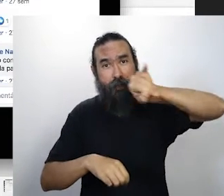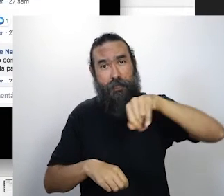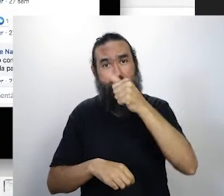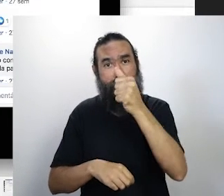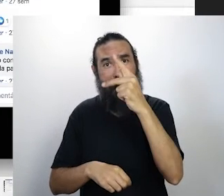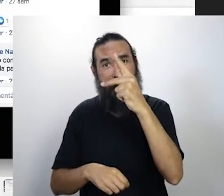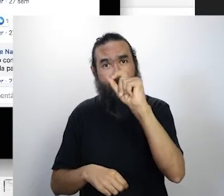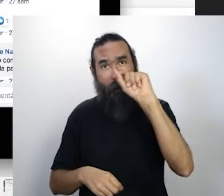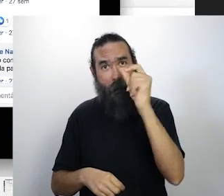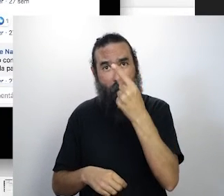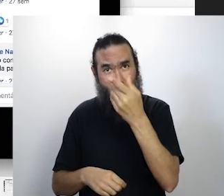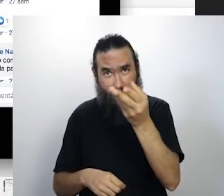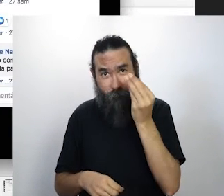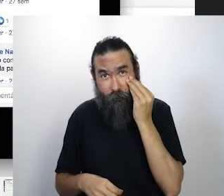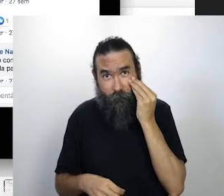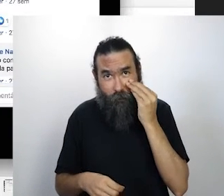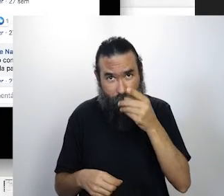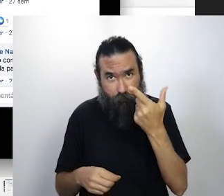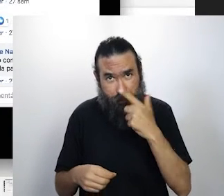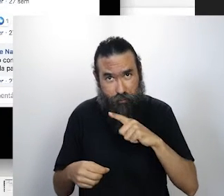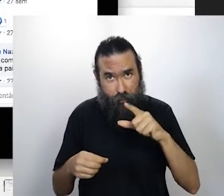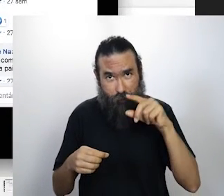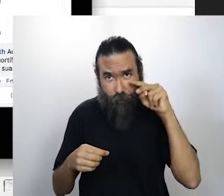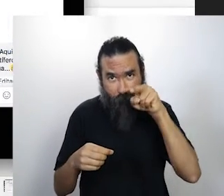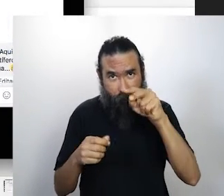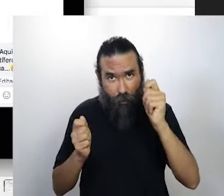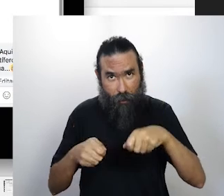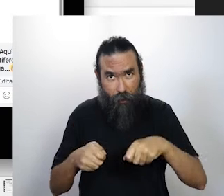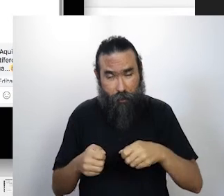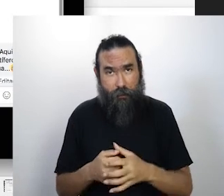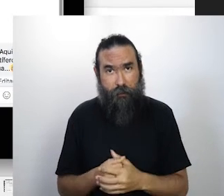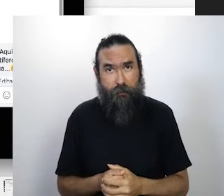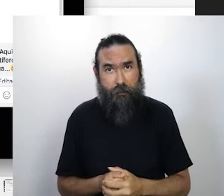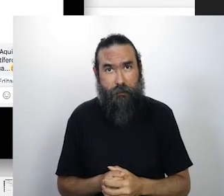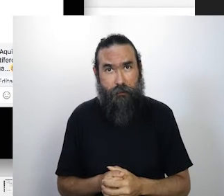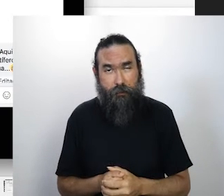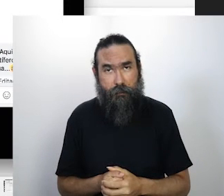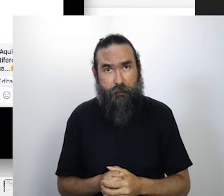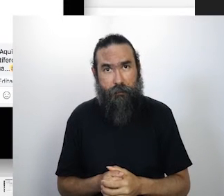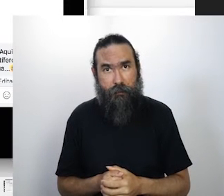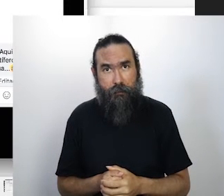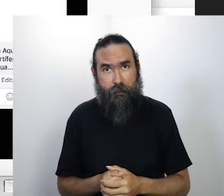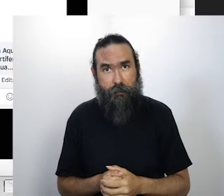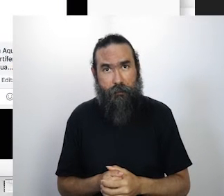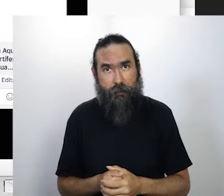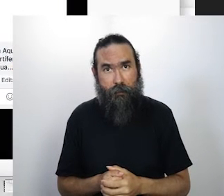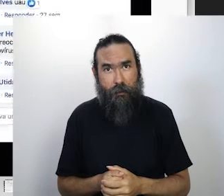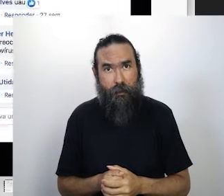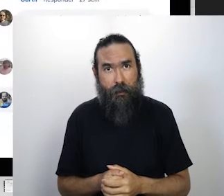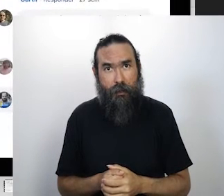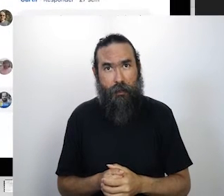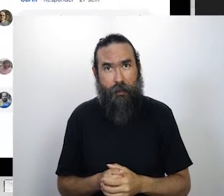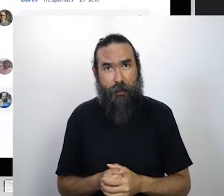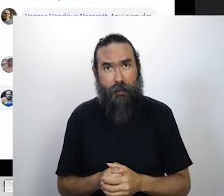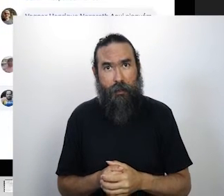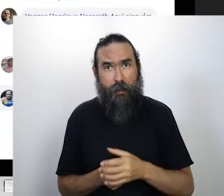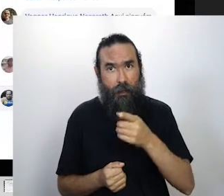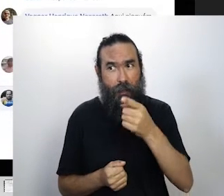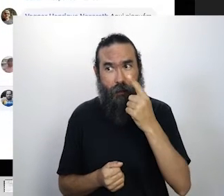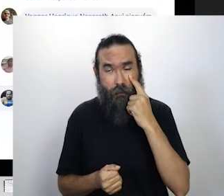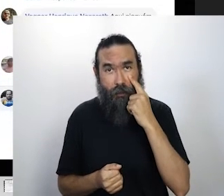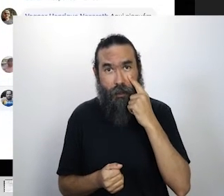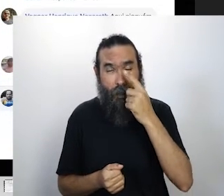Dá para ver? Dá para ver, sim. Todo mundo mascado. Você vê que o povo estava